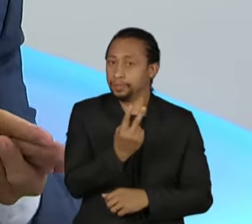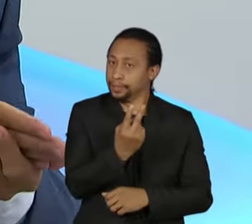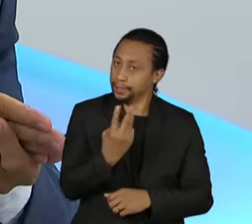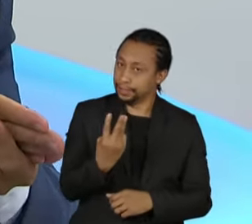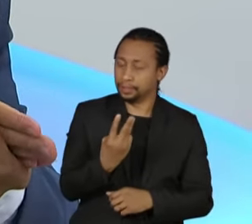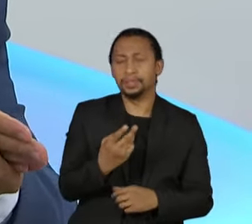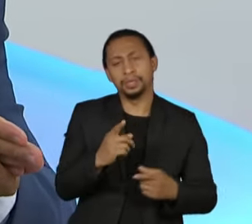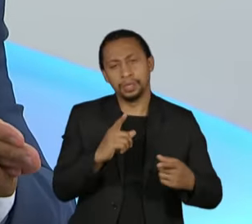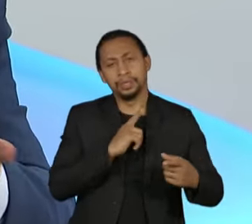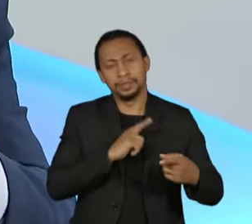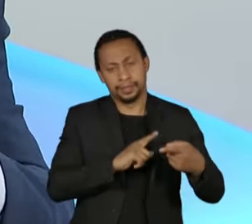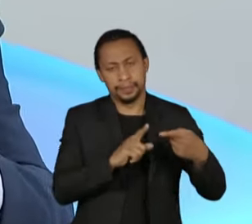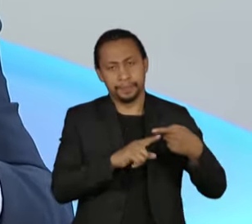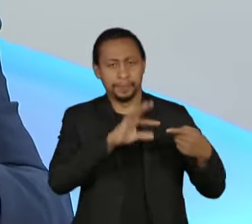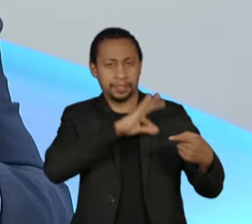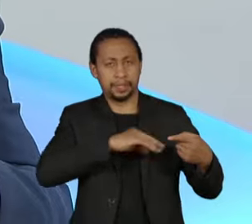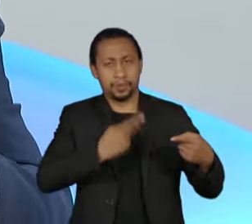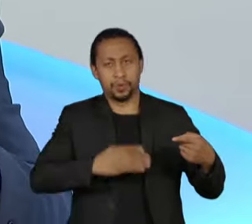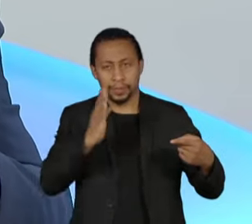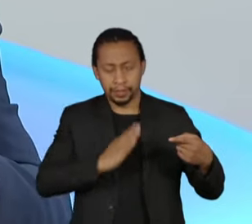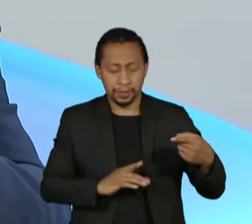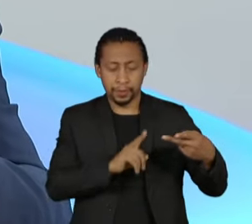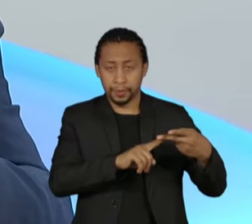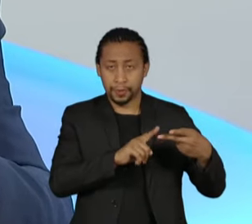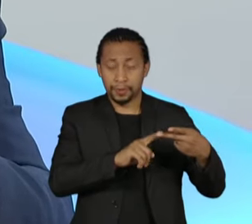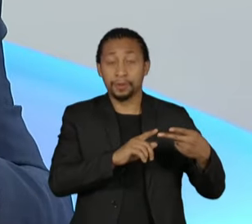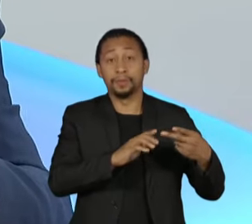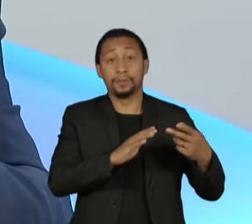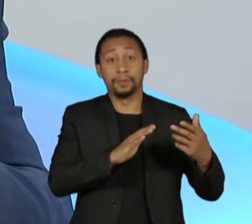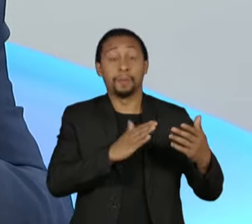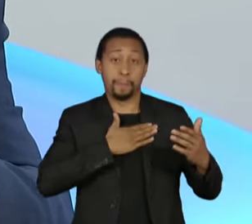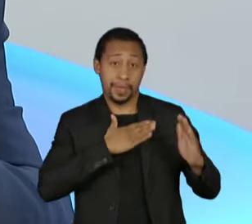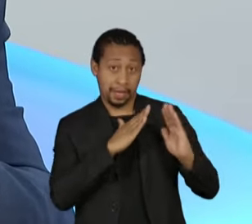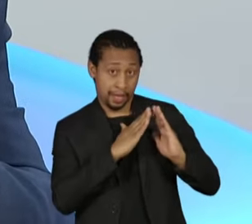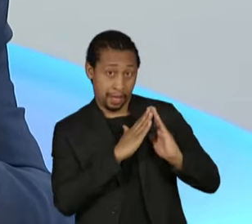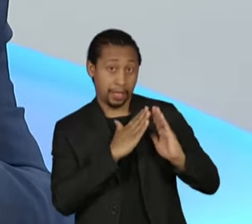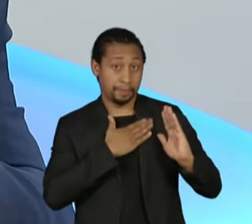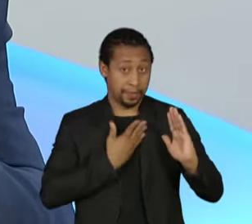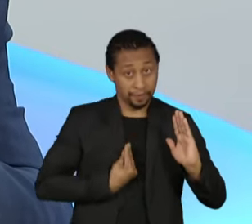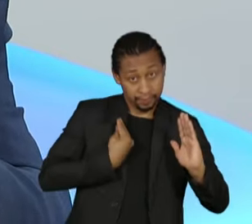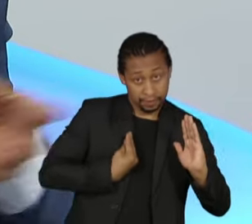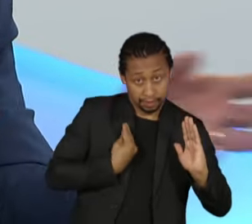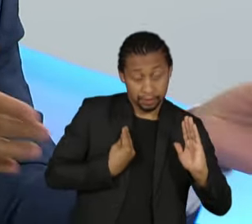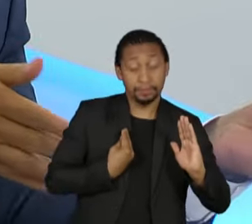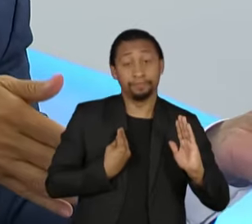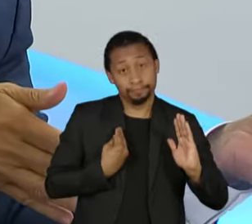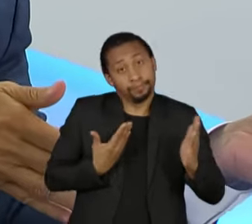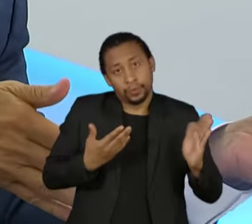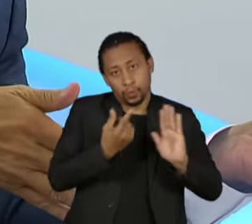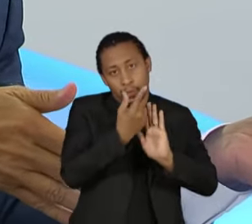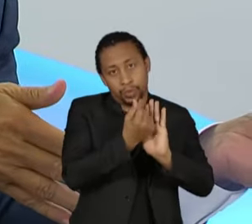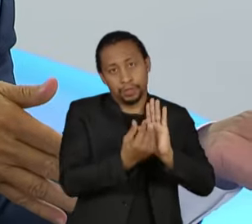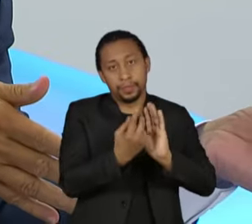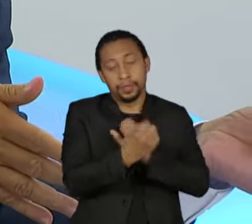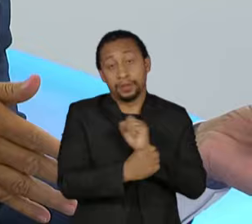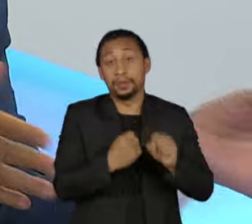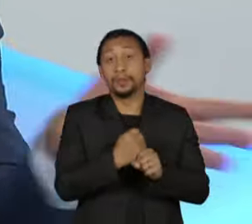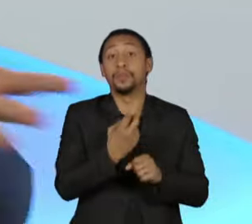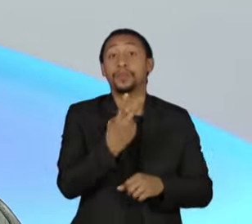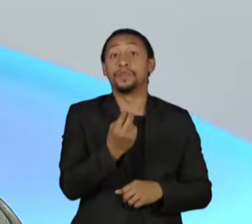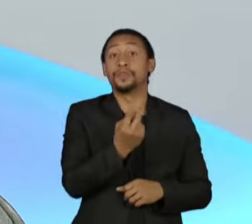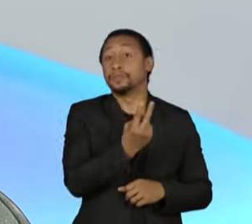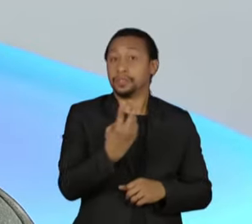volta recursos para o Minha Casa Minha Vida, tem 34 milhões no orçamento para 2023, para o Casa Verde